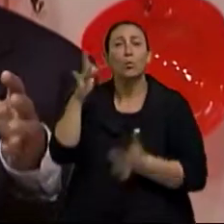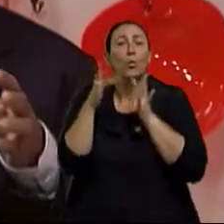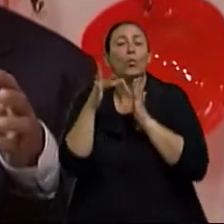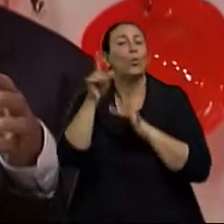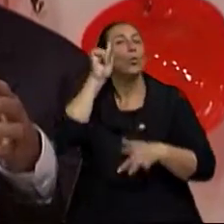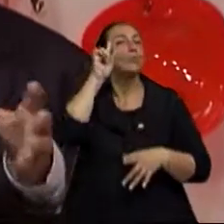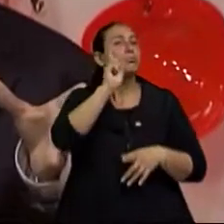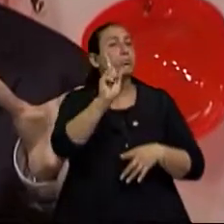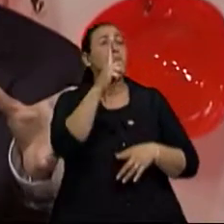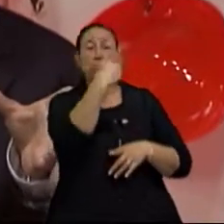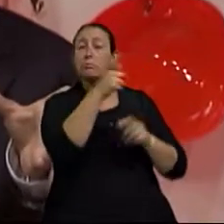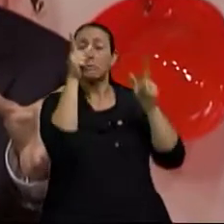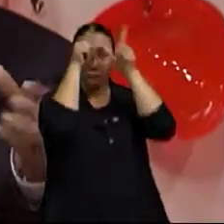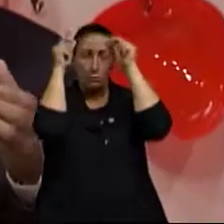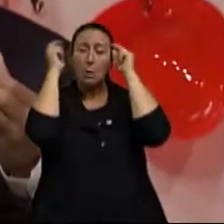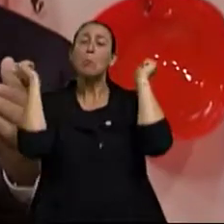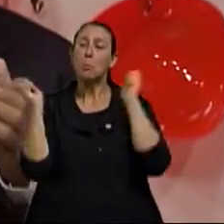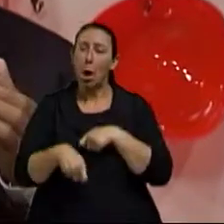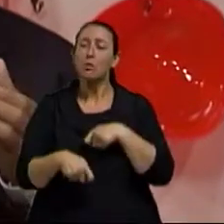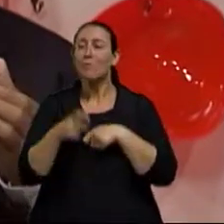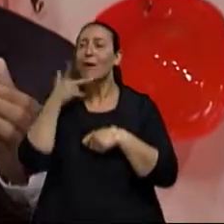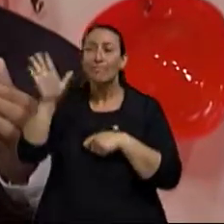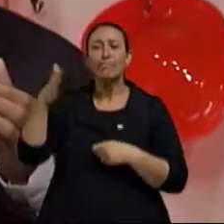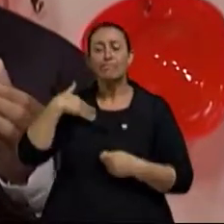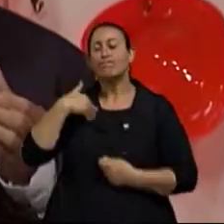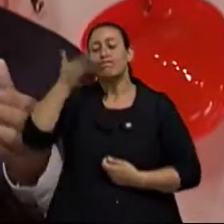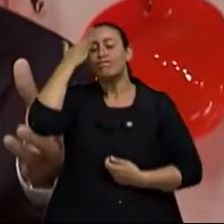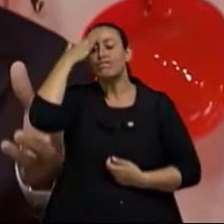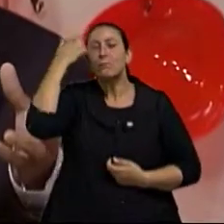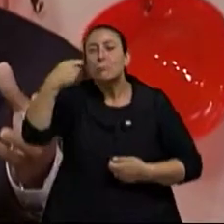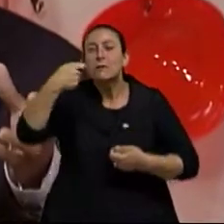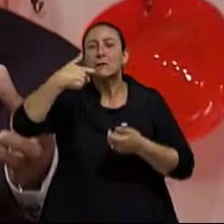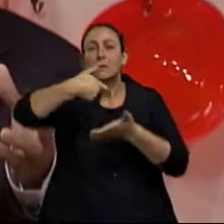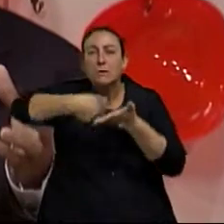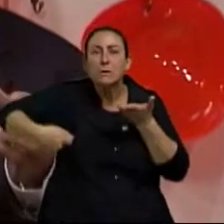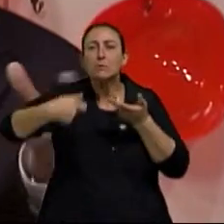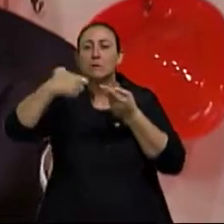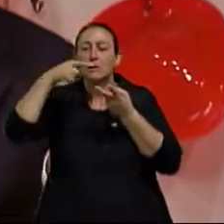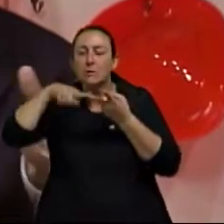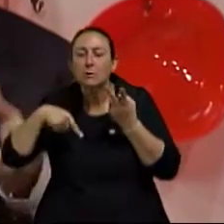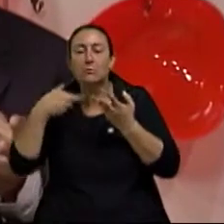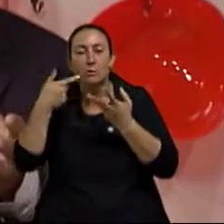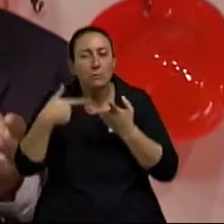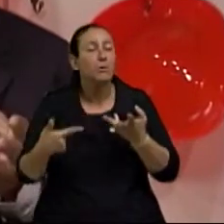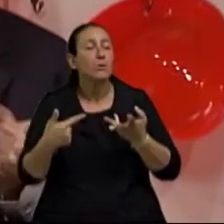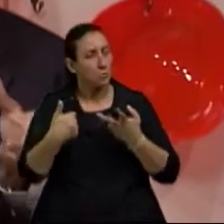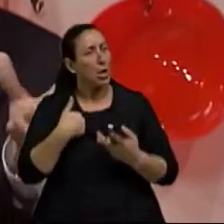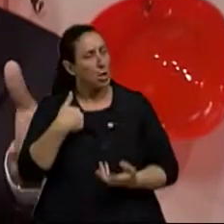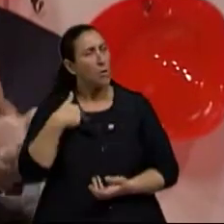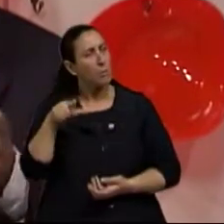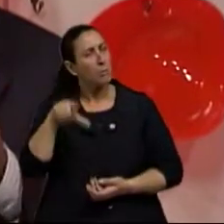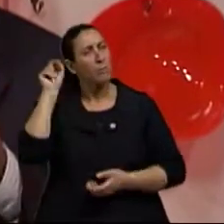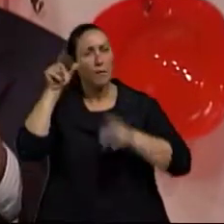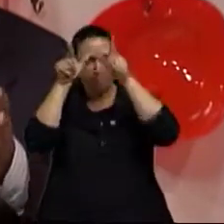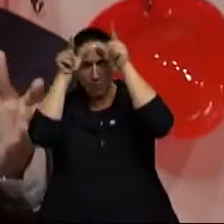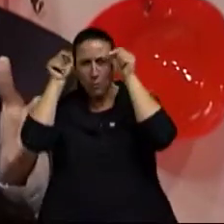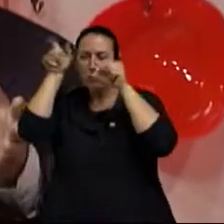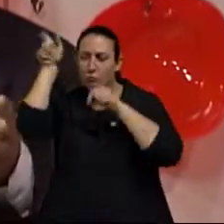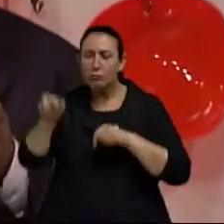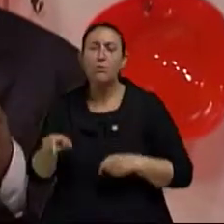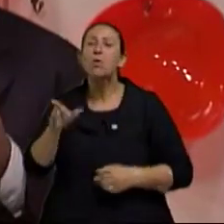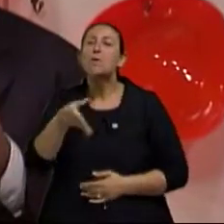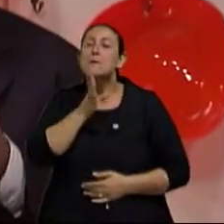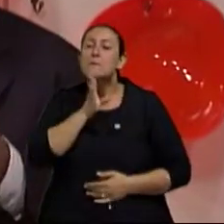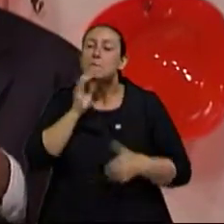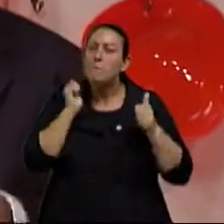maioria dos cuidados diretos com o idoso, na maior parte desses cuidados. Eu prefiro que uma enfermeira especializada no idoso